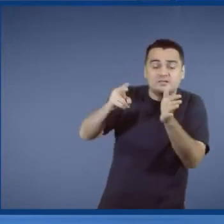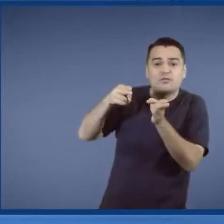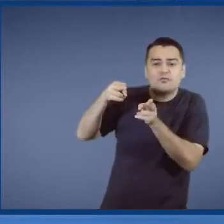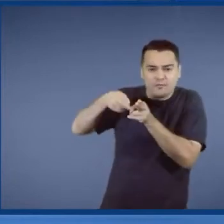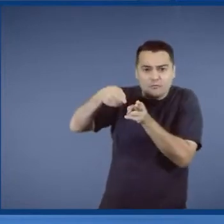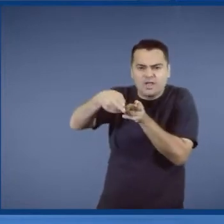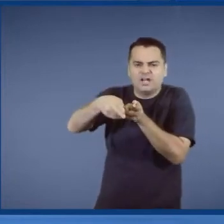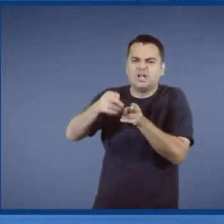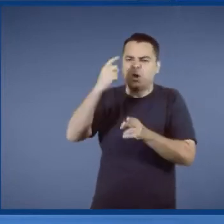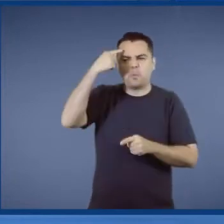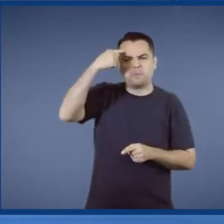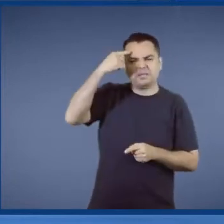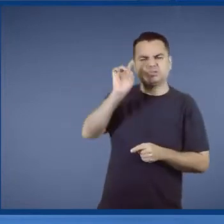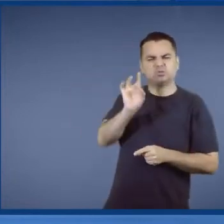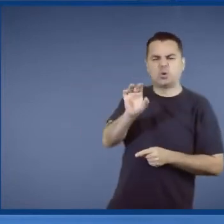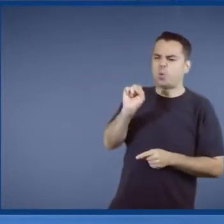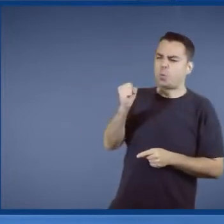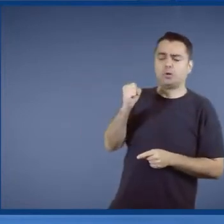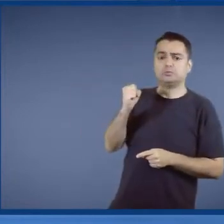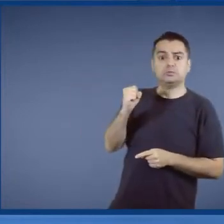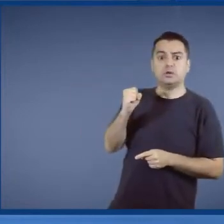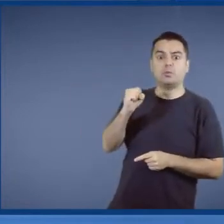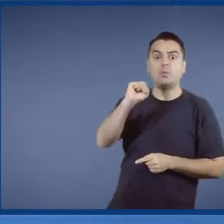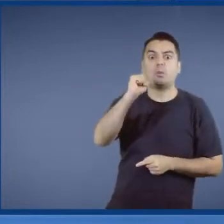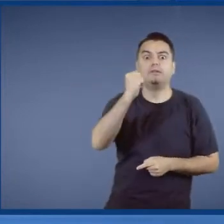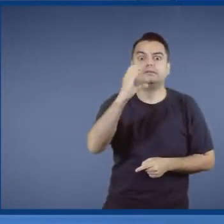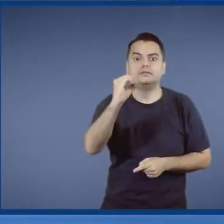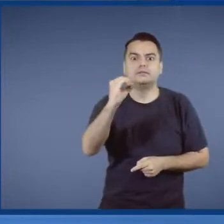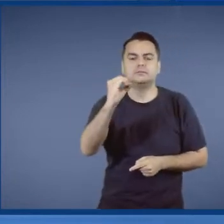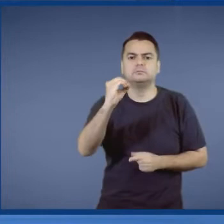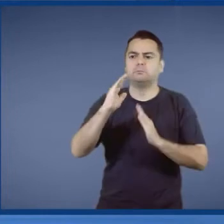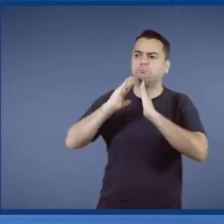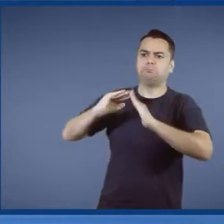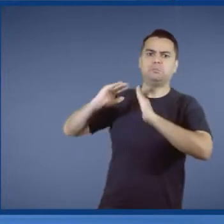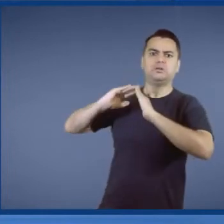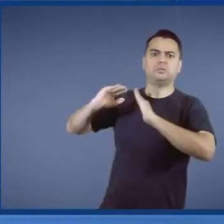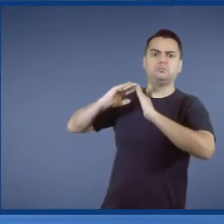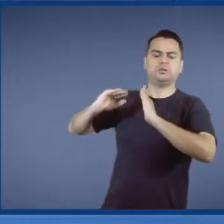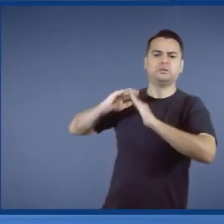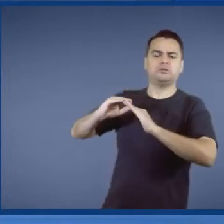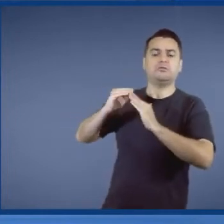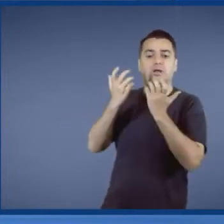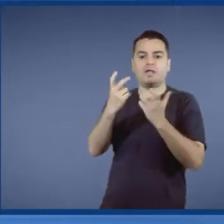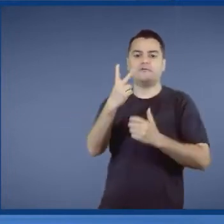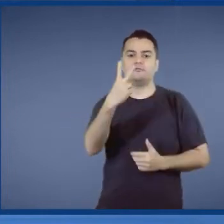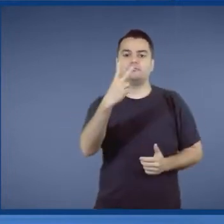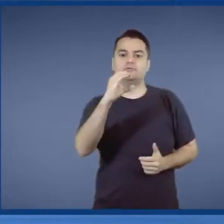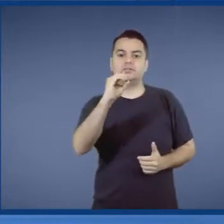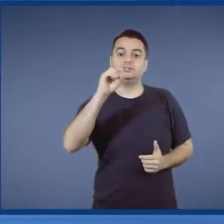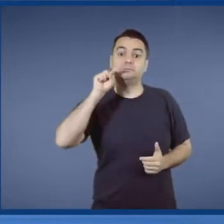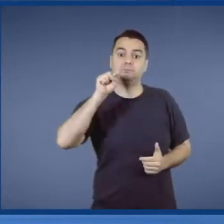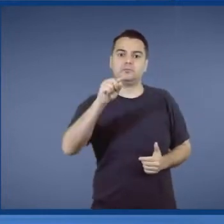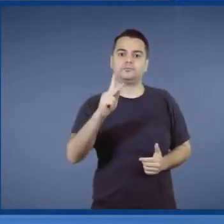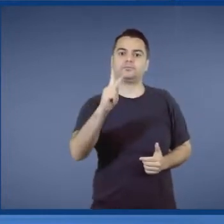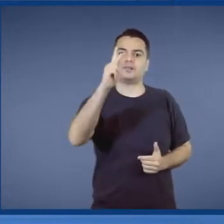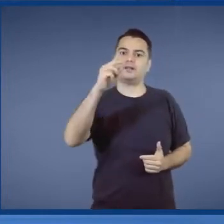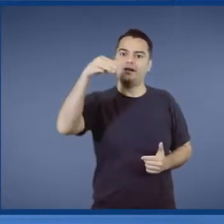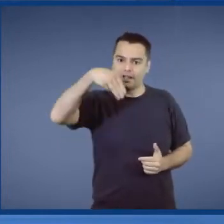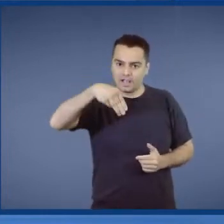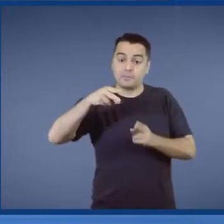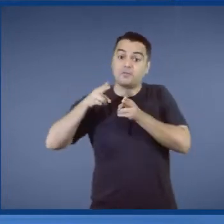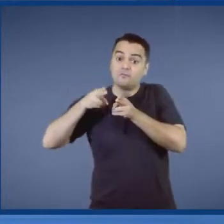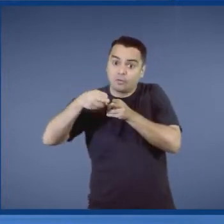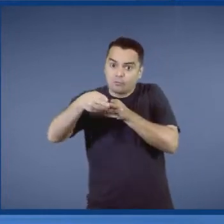oito pedidos de autorização. Nós recebemos 80. Para a construção de 20 mil quilômetros de ferrovia. São mais de 200 bilhões de